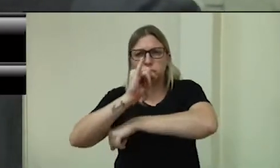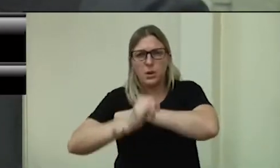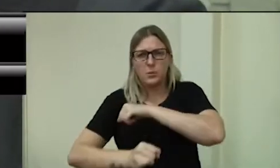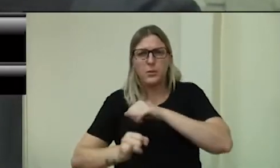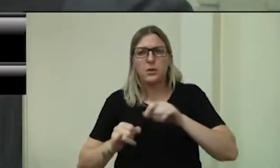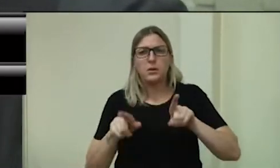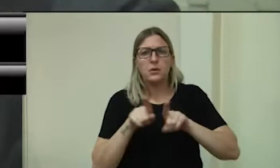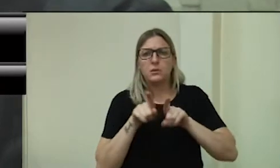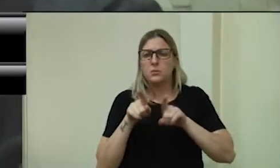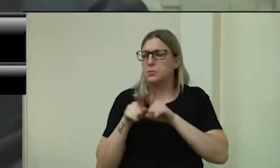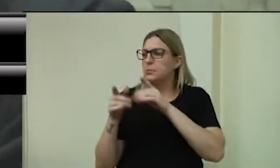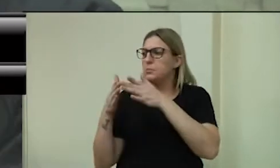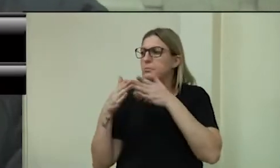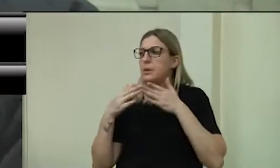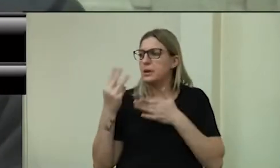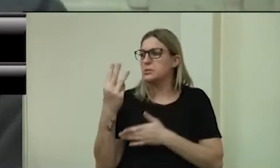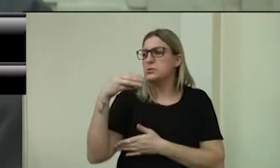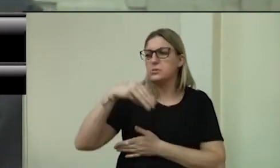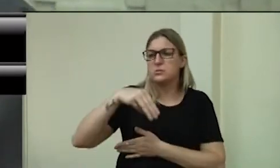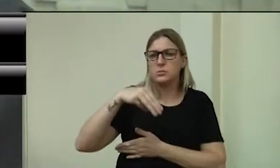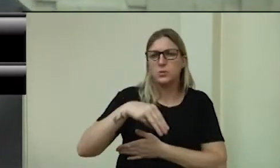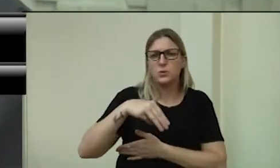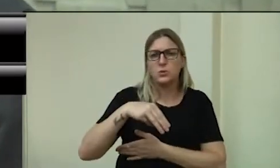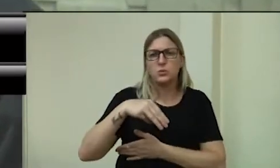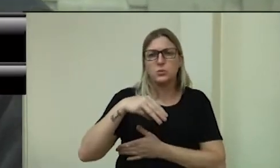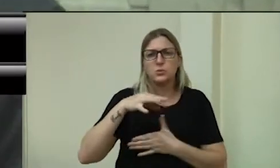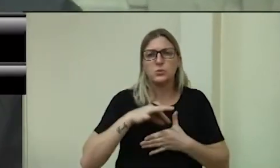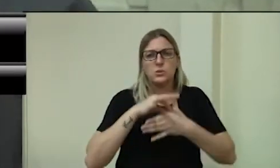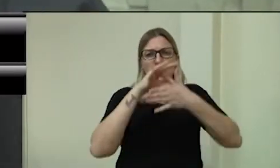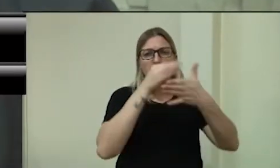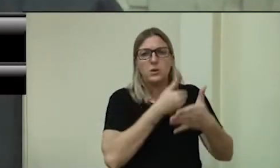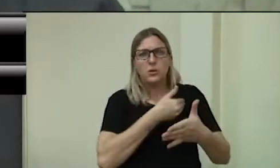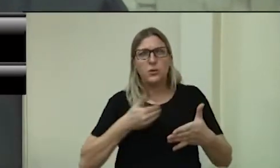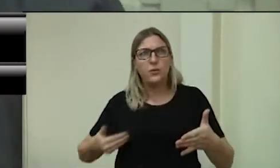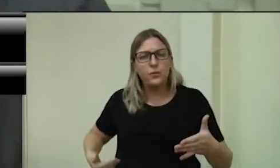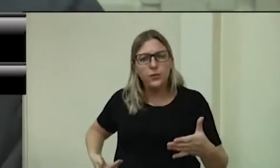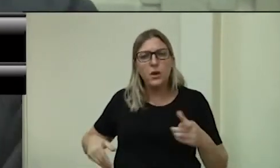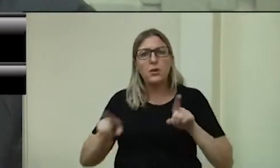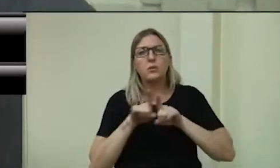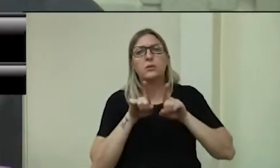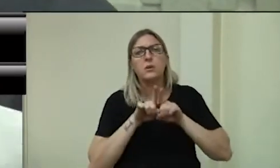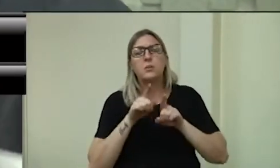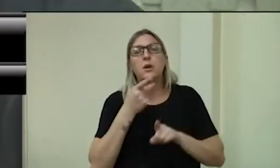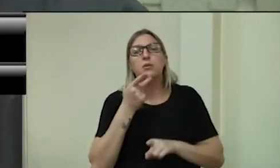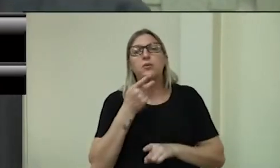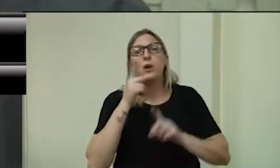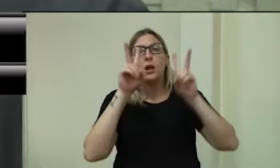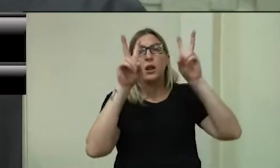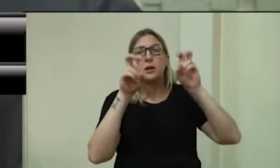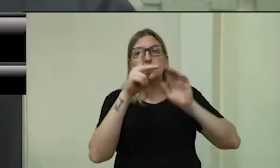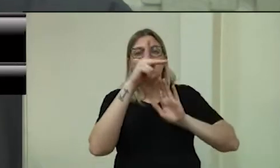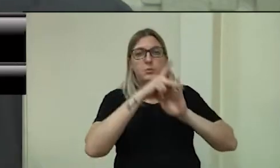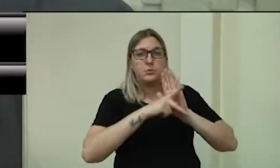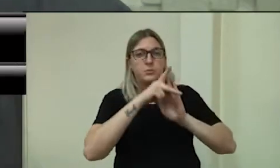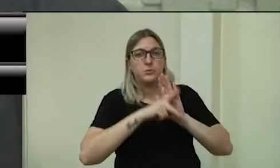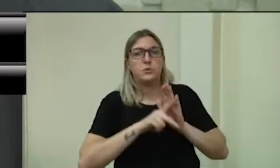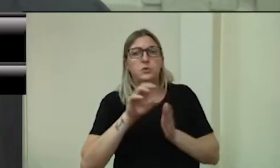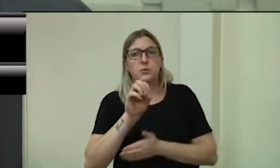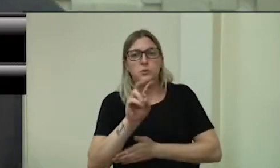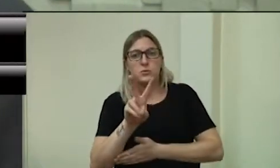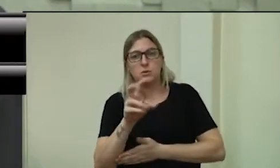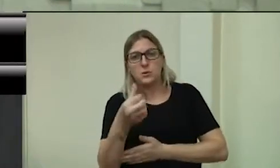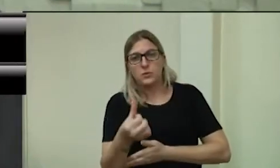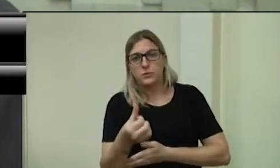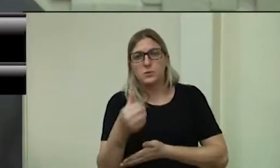solicito meus três minutos na figura de líder do governo, também para falar sobre o projeto número 026. E o